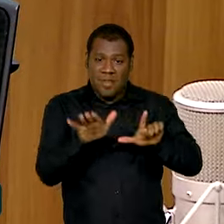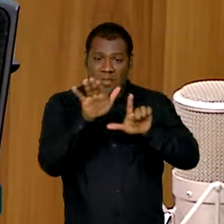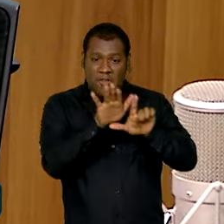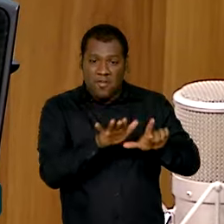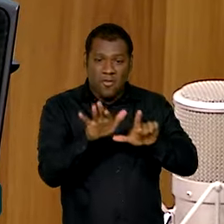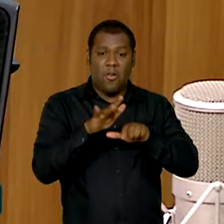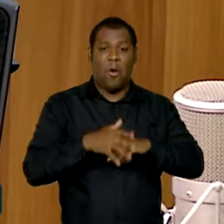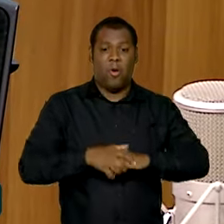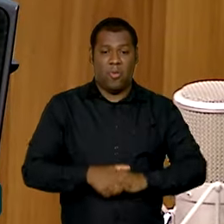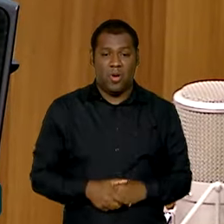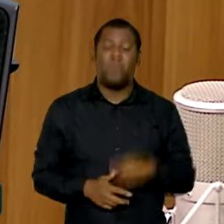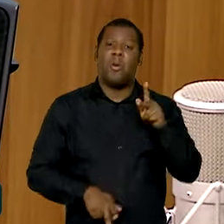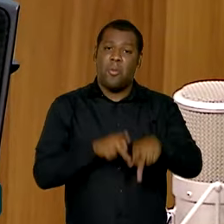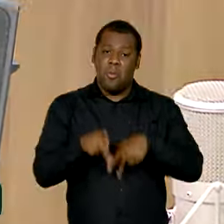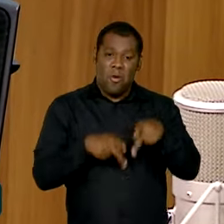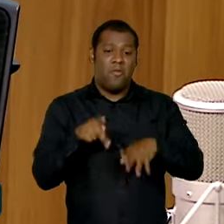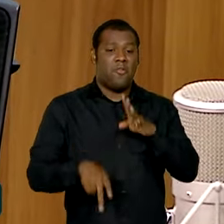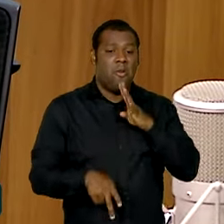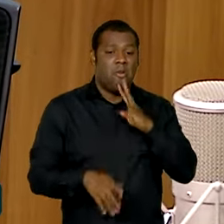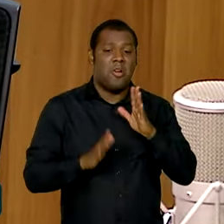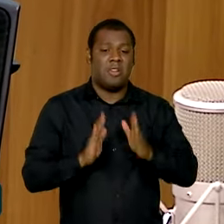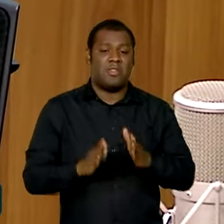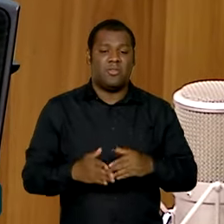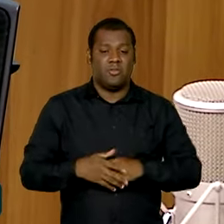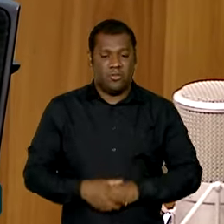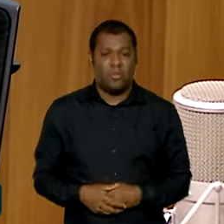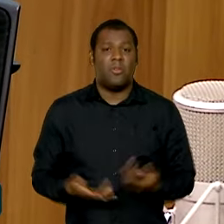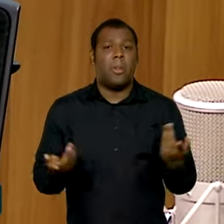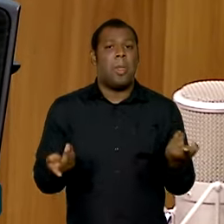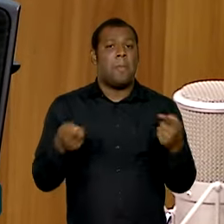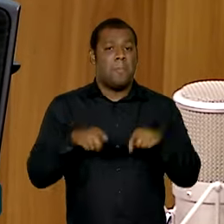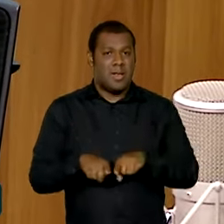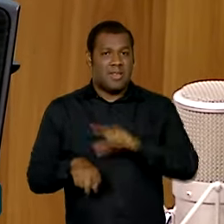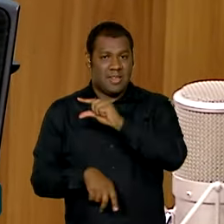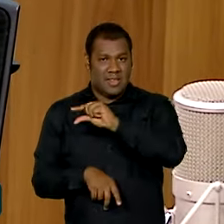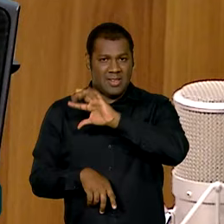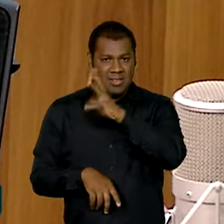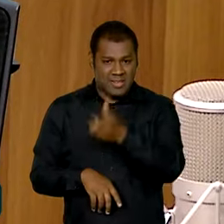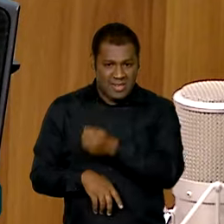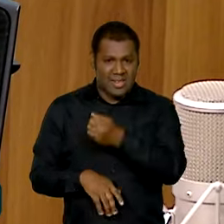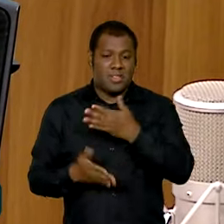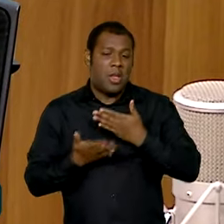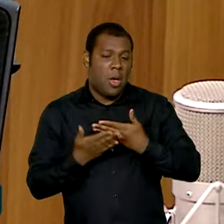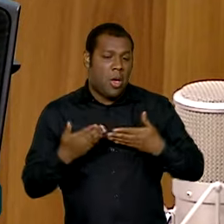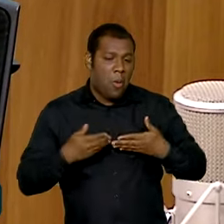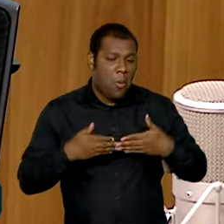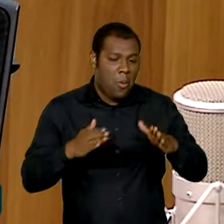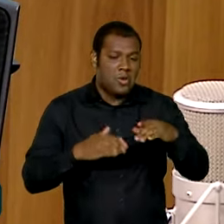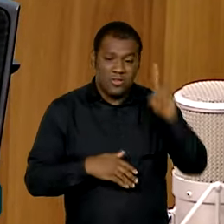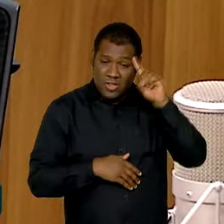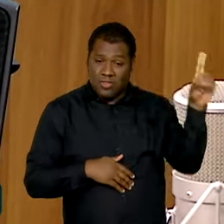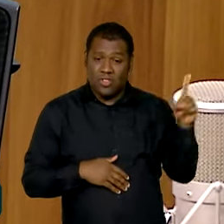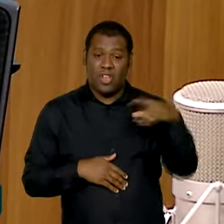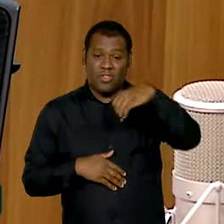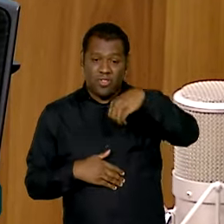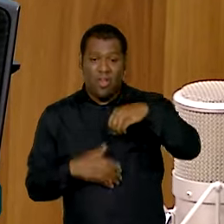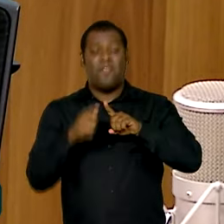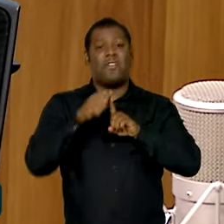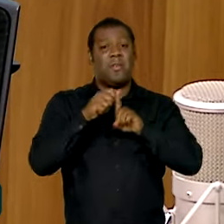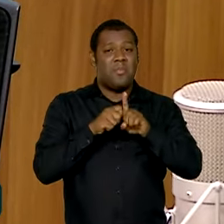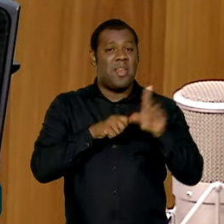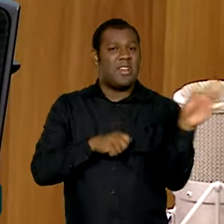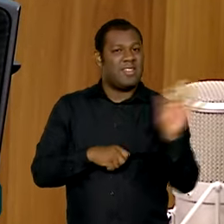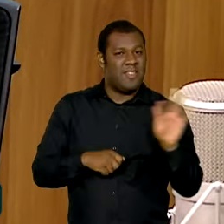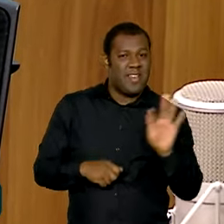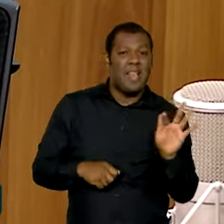tradicionais que a população já conhece. A parceria com o Serasa começou no dia 9 de fevereiro, ou seja, a sexta-feira em que a